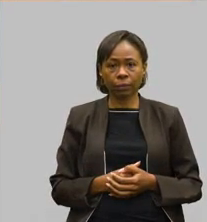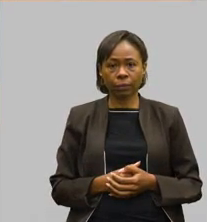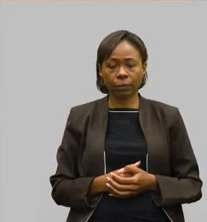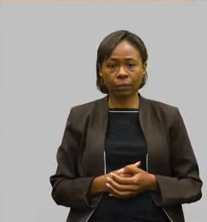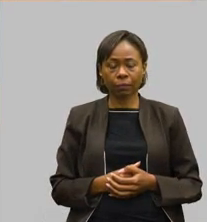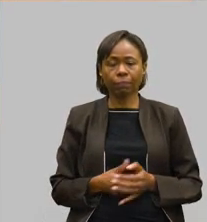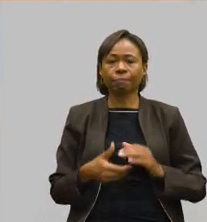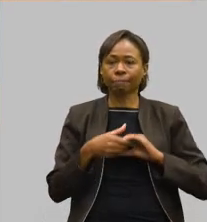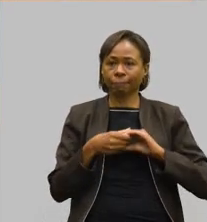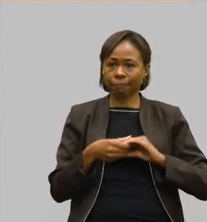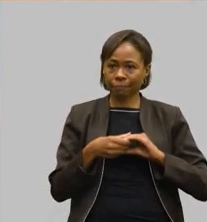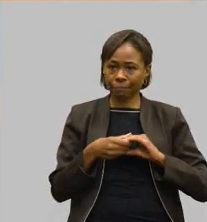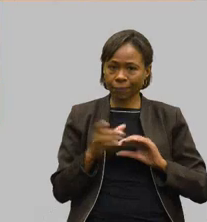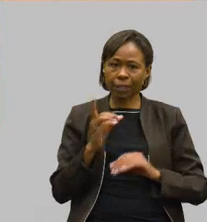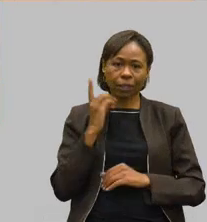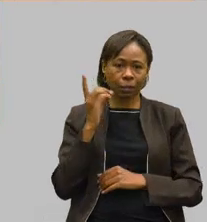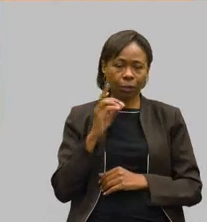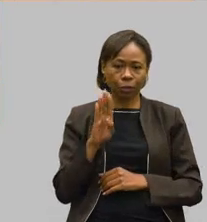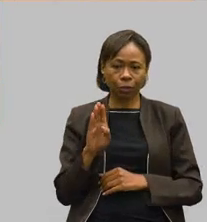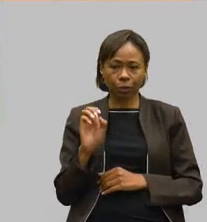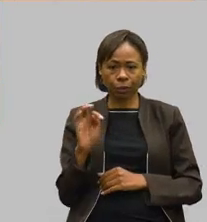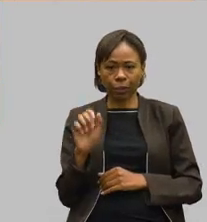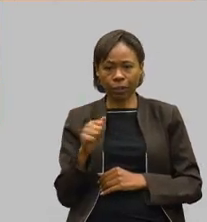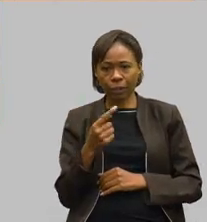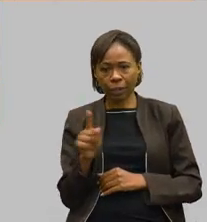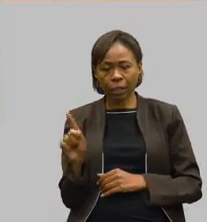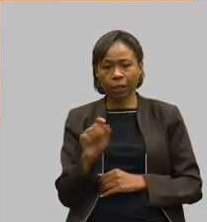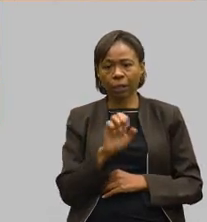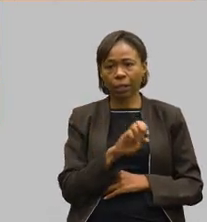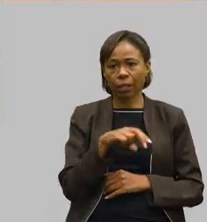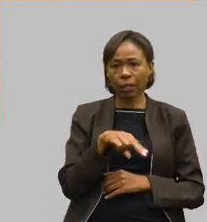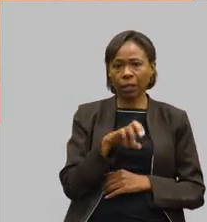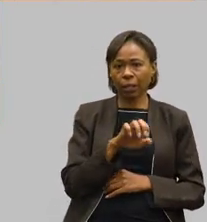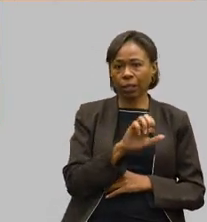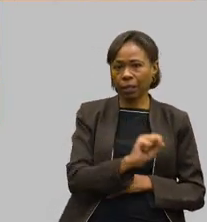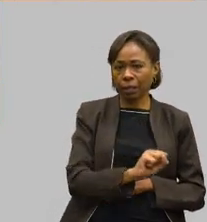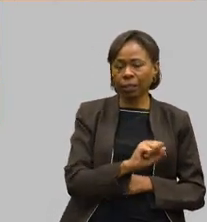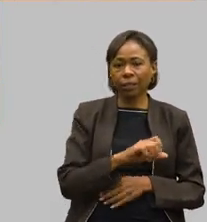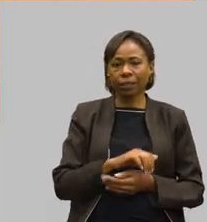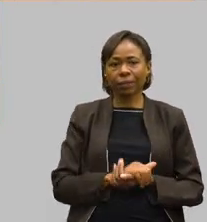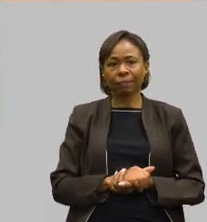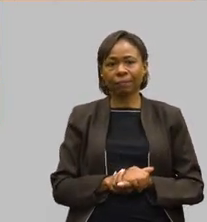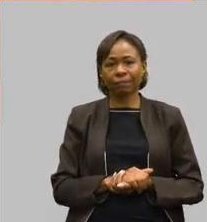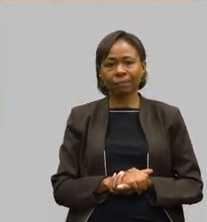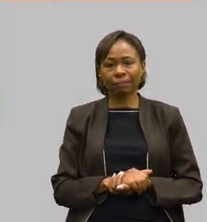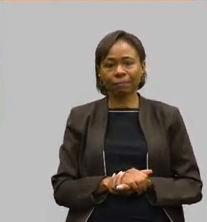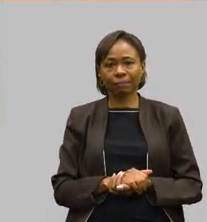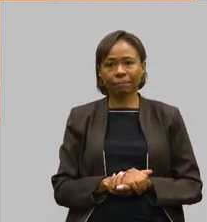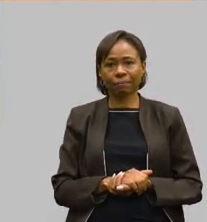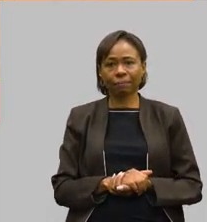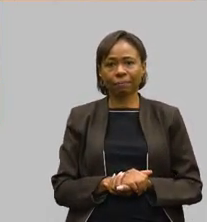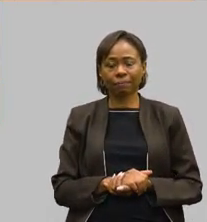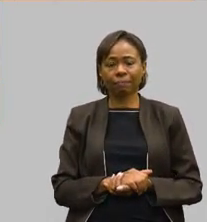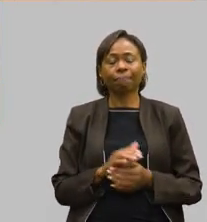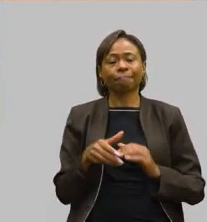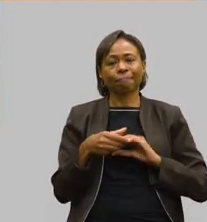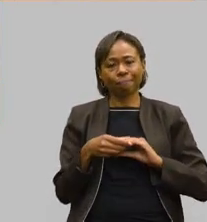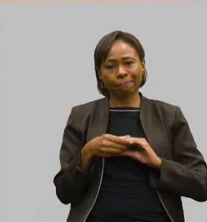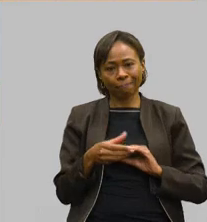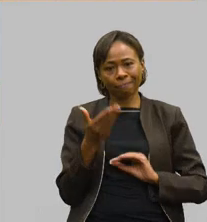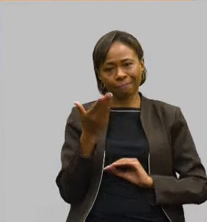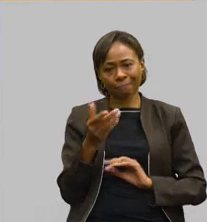Cumprimentar o deputado Betão, o deputado Enes, Zé Laviola, e cumprimentar a nossa